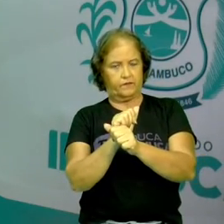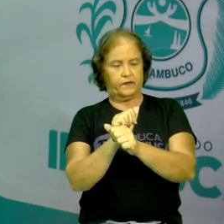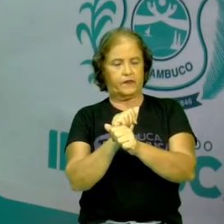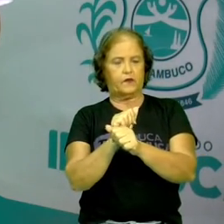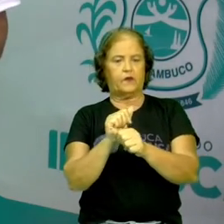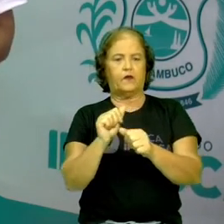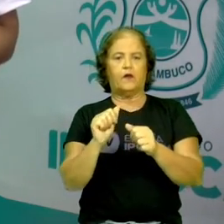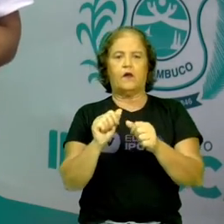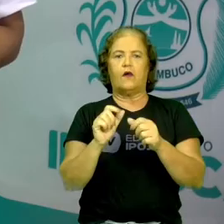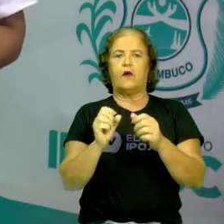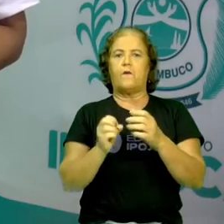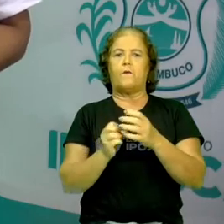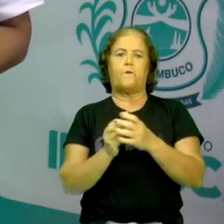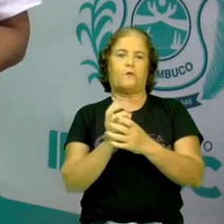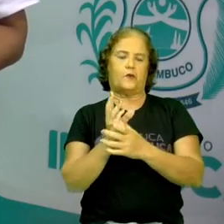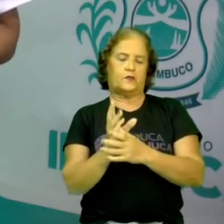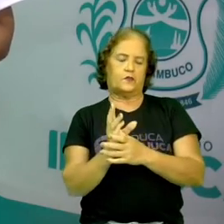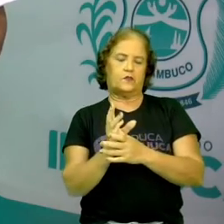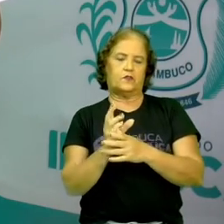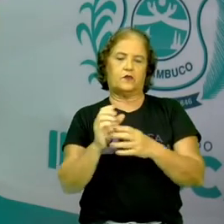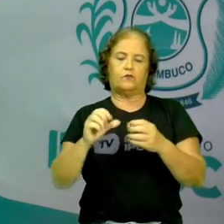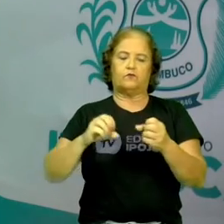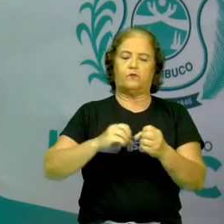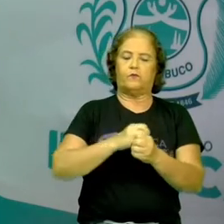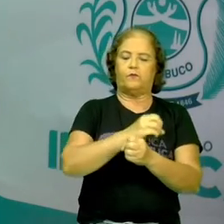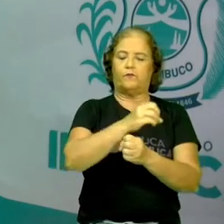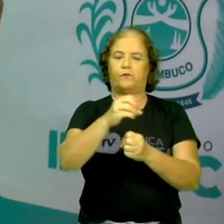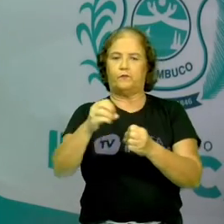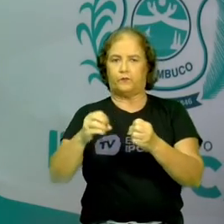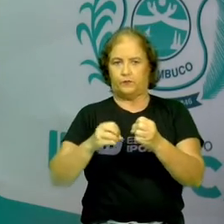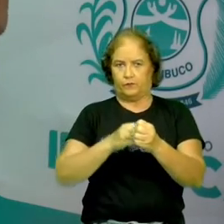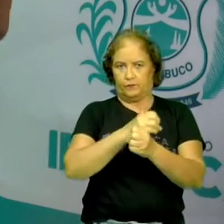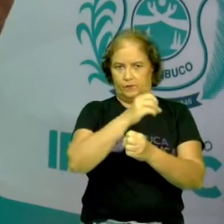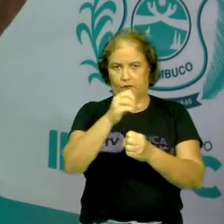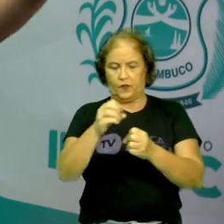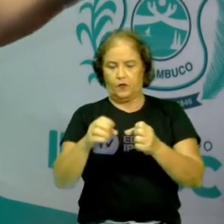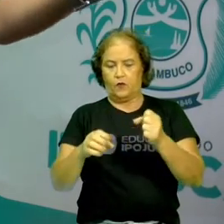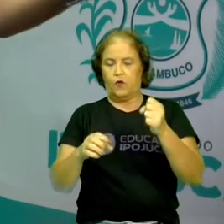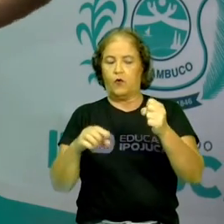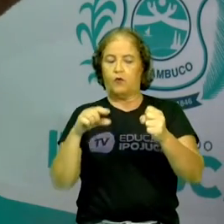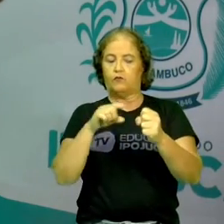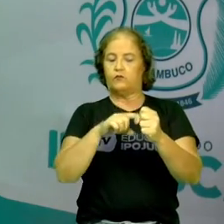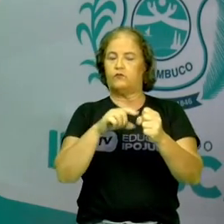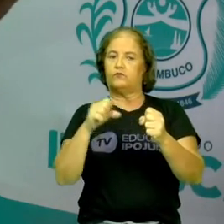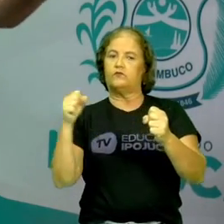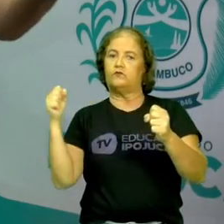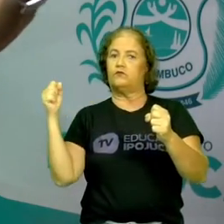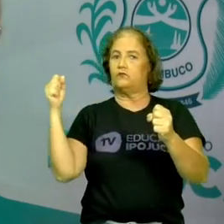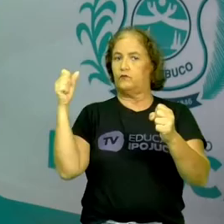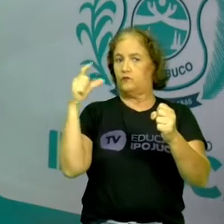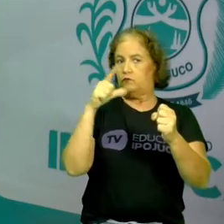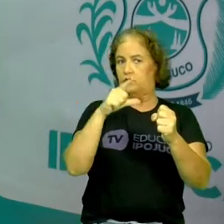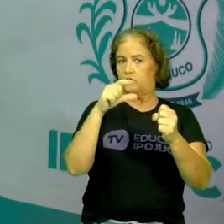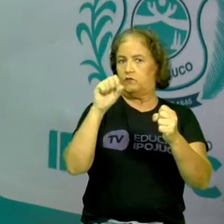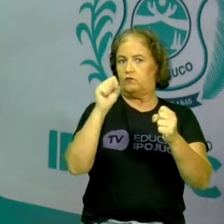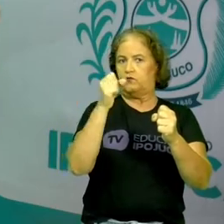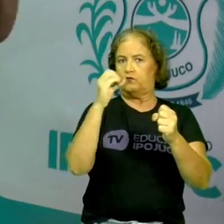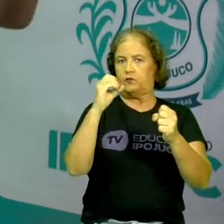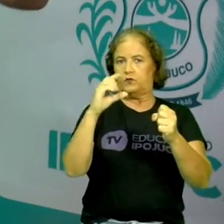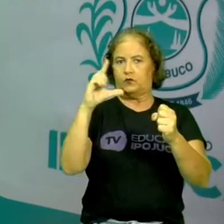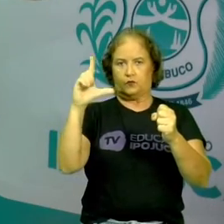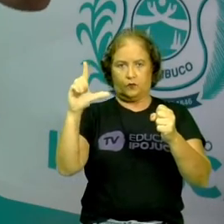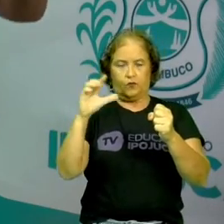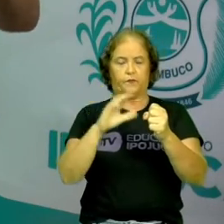nosso sistema solar de hoje. O Sol, os planetas que giram ao redor dele